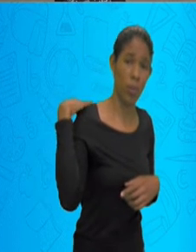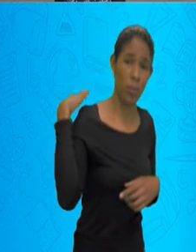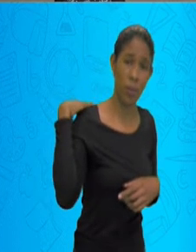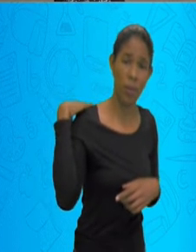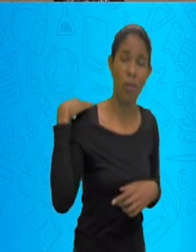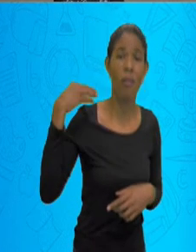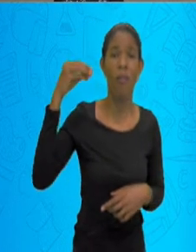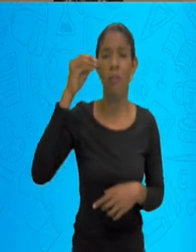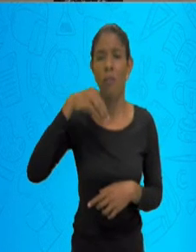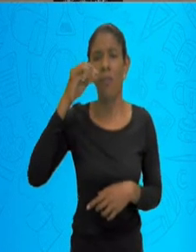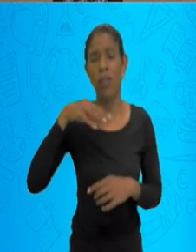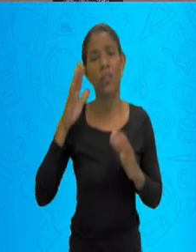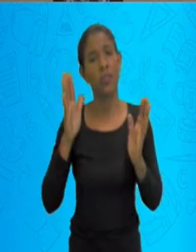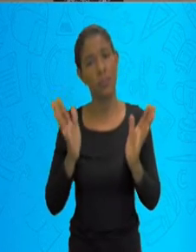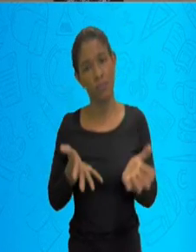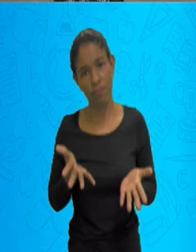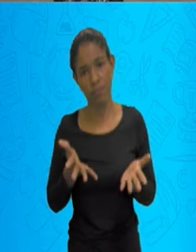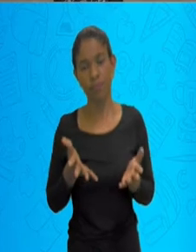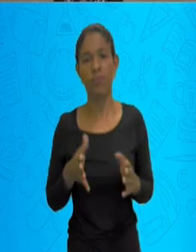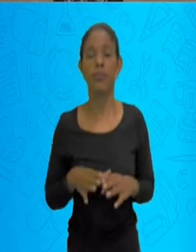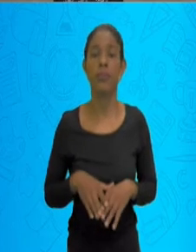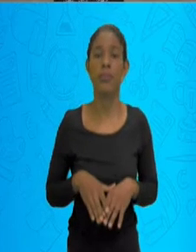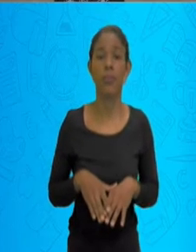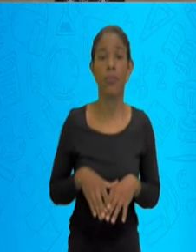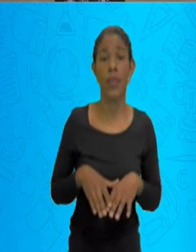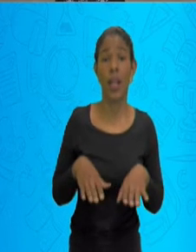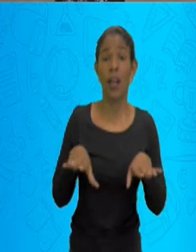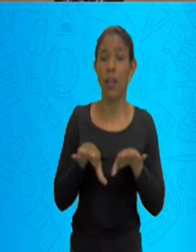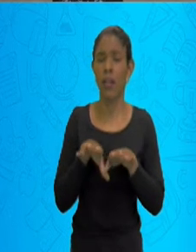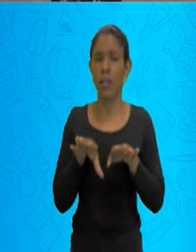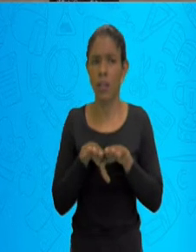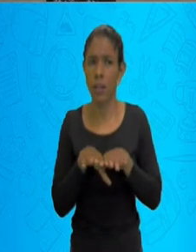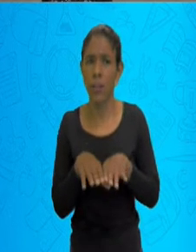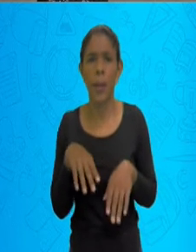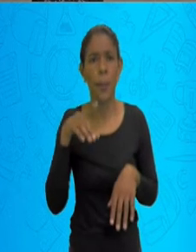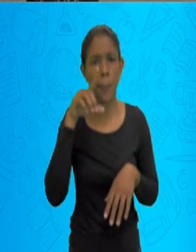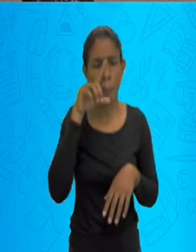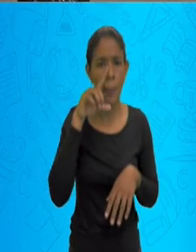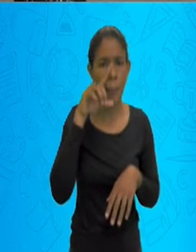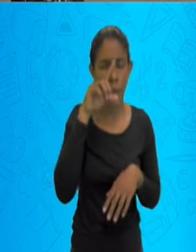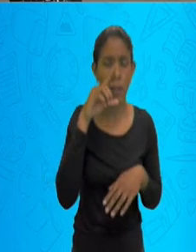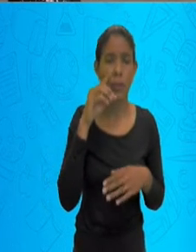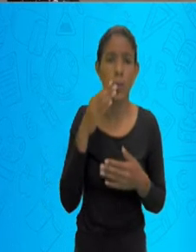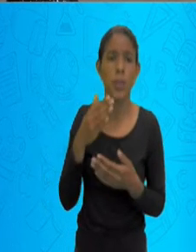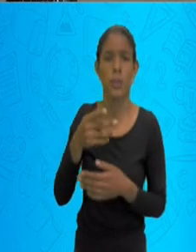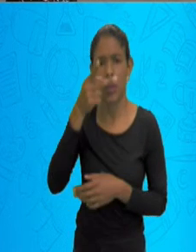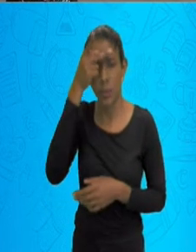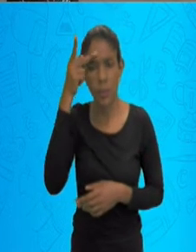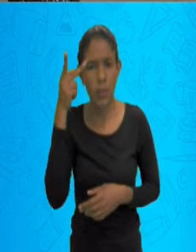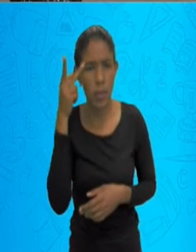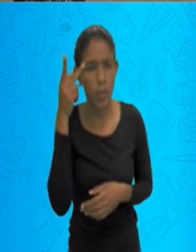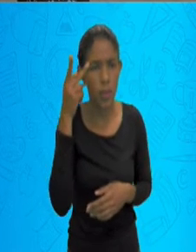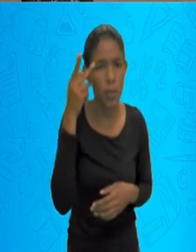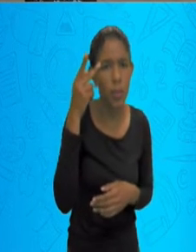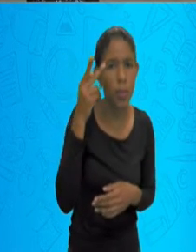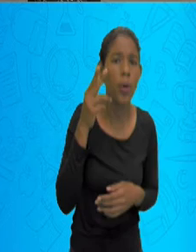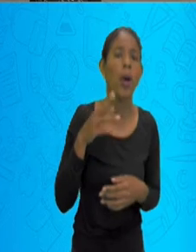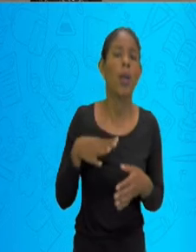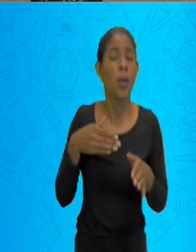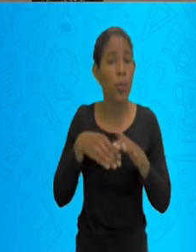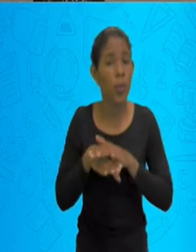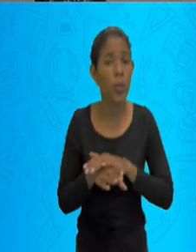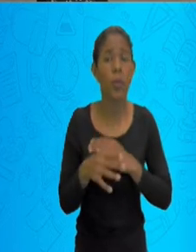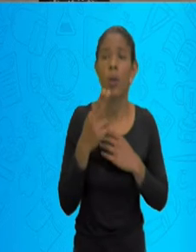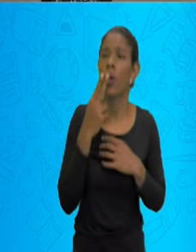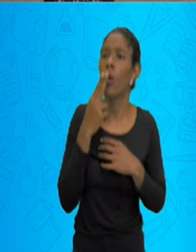fragilizados. Também pode ser um perigo para alguns fumantes. Por quê? Ali também a gente